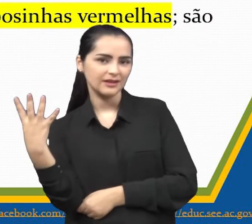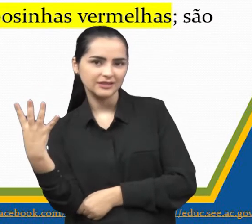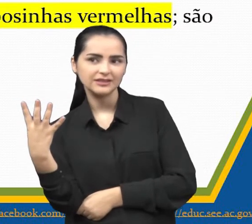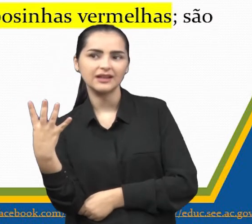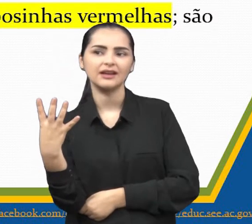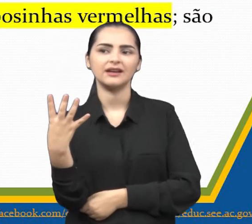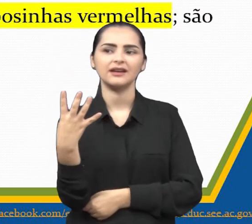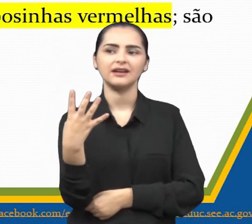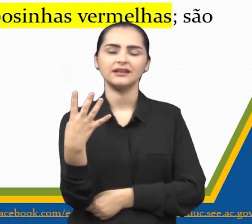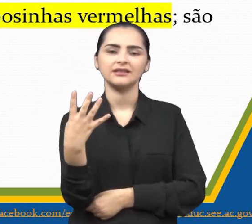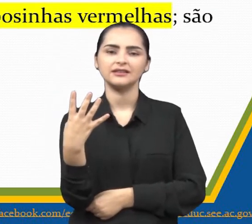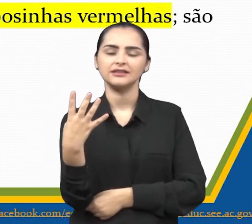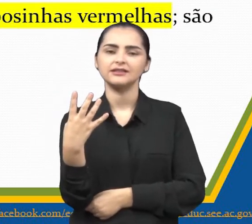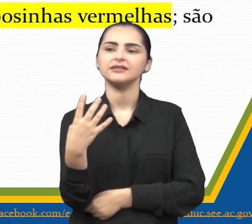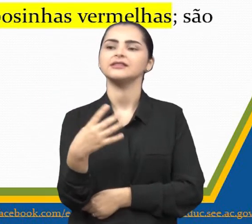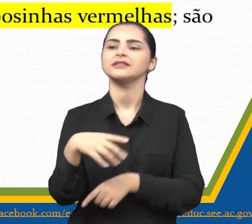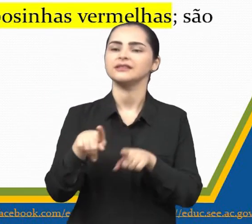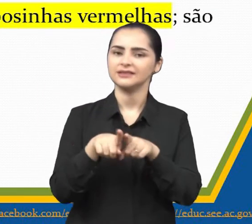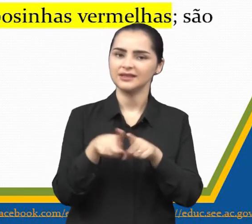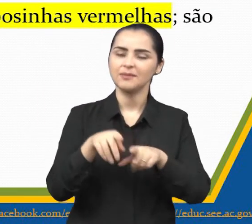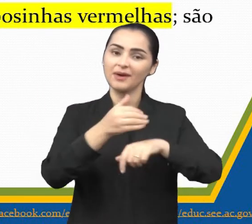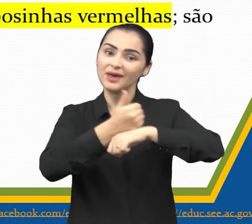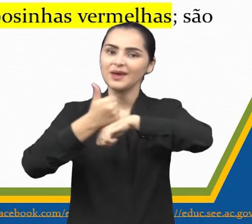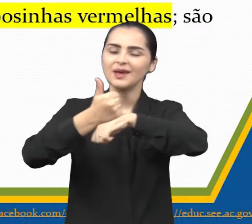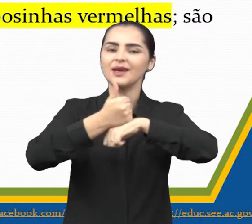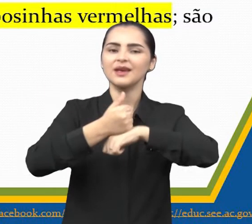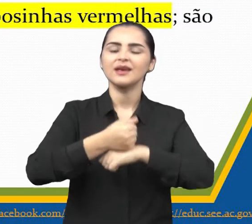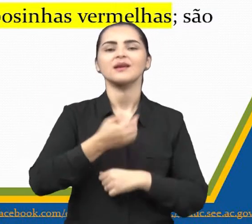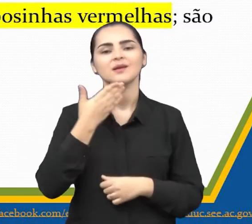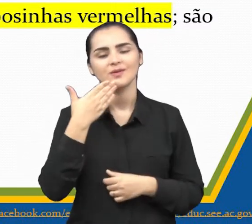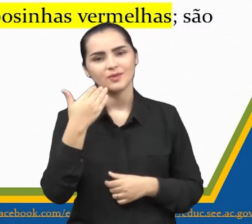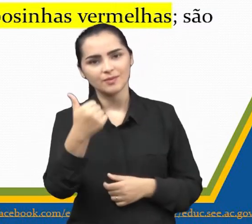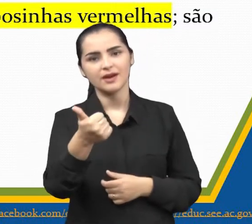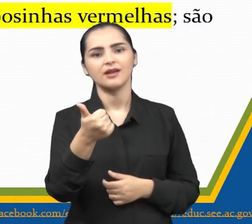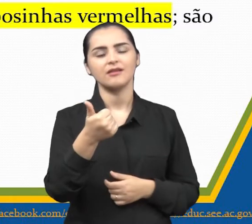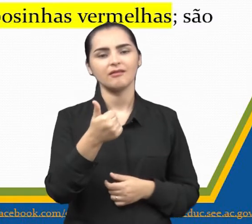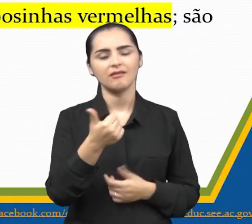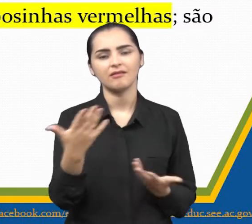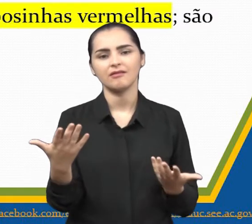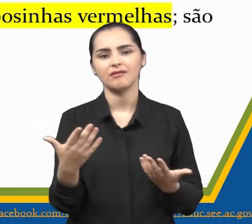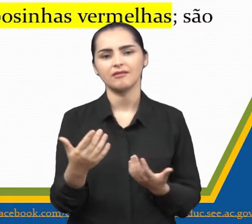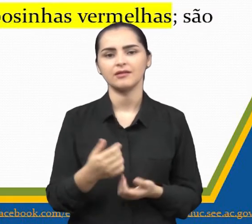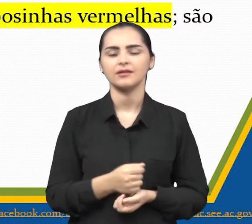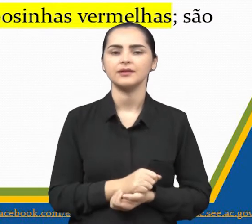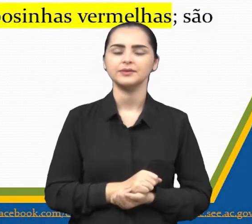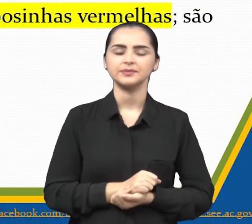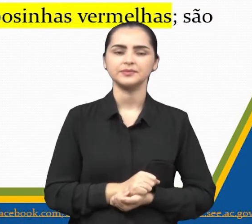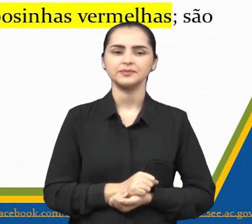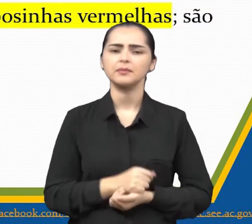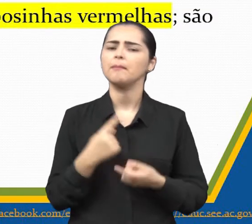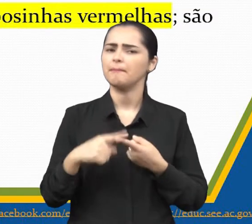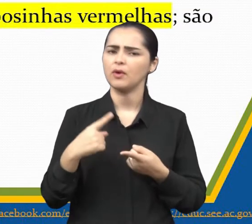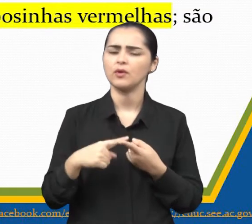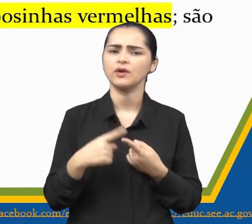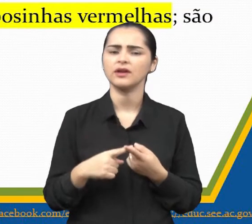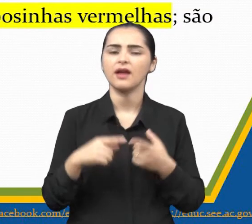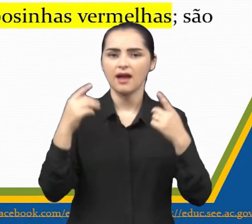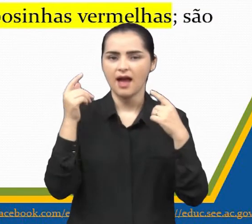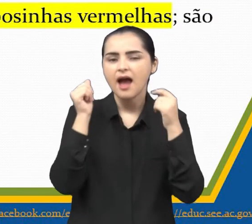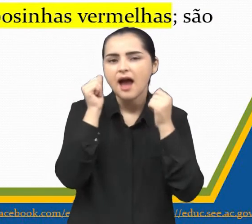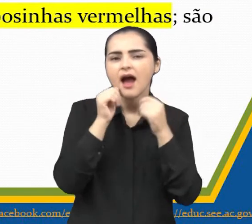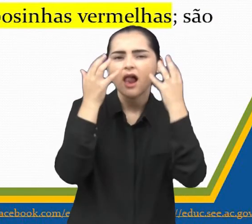respeito a quantidade, número e qualidade, né? O valor, quanto vale alguma coisa. Porque quando a Leô